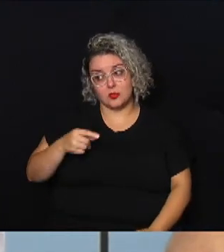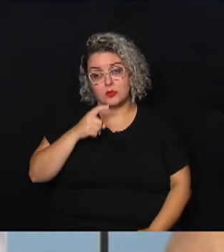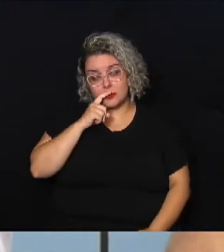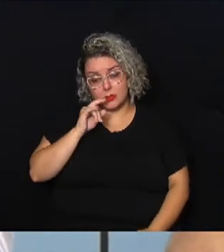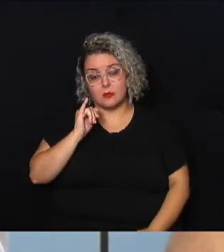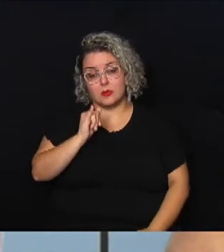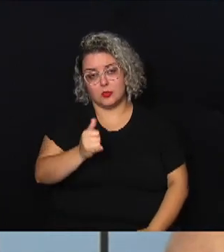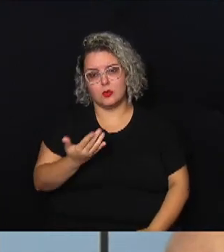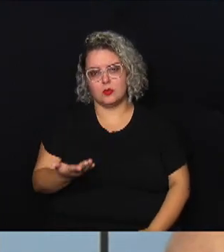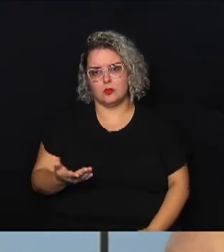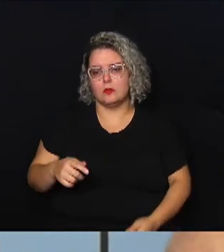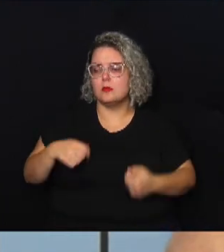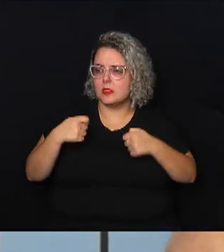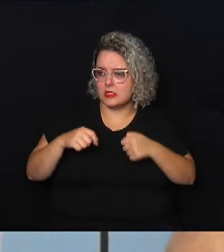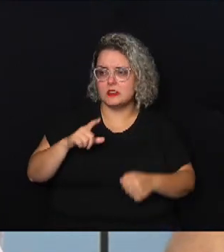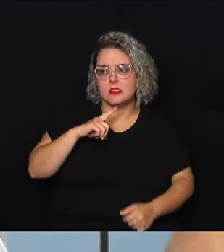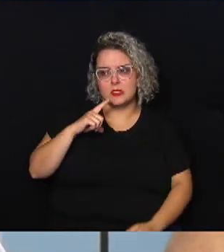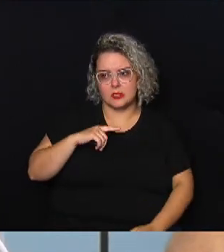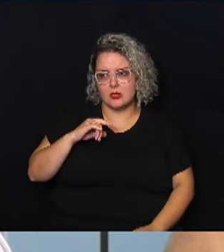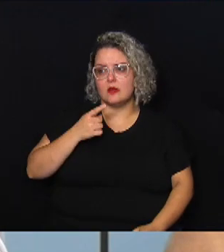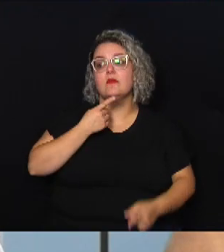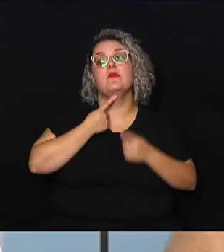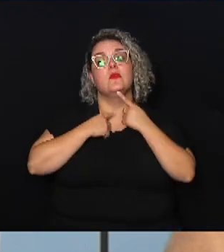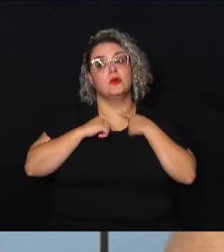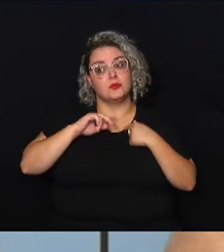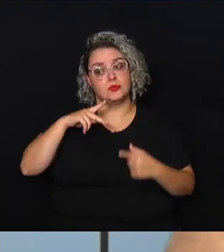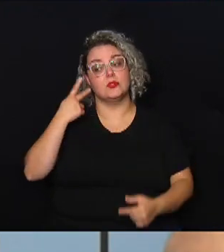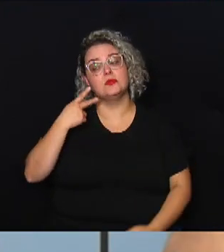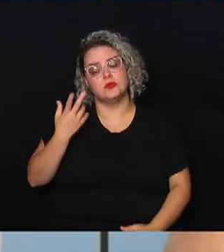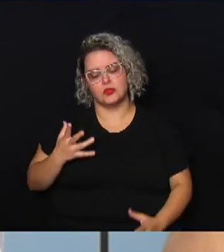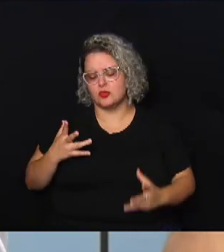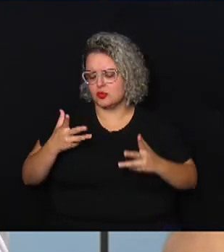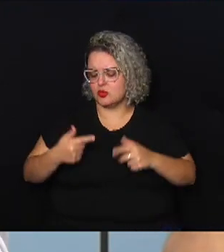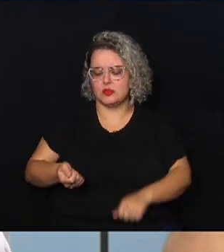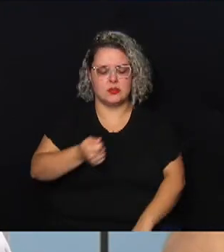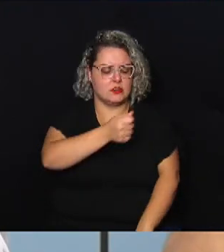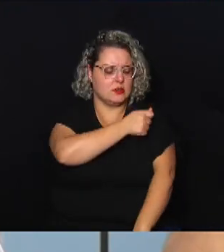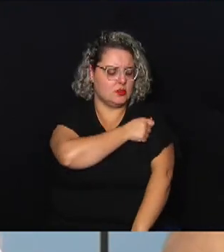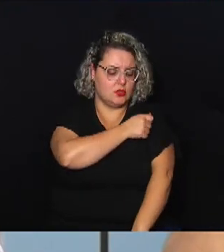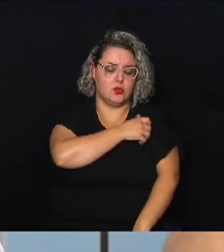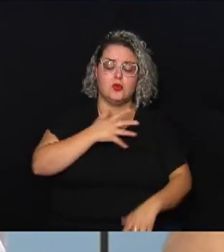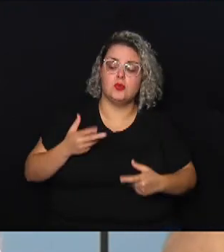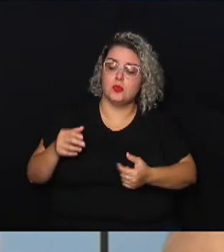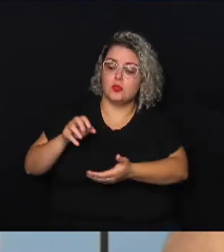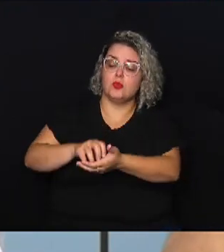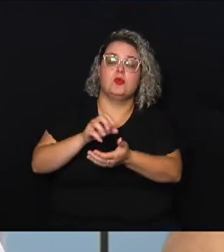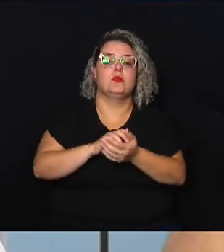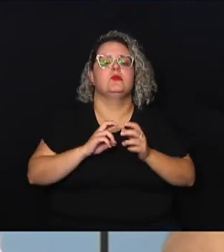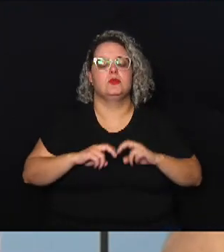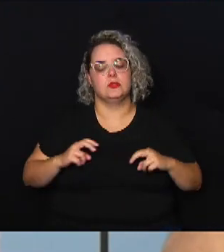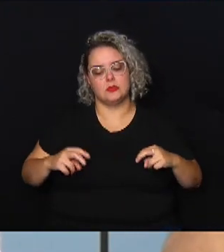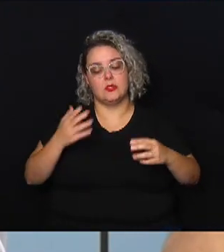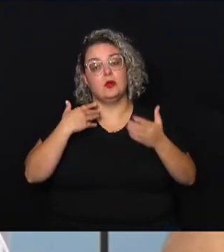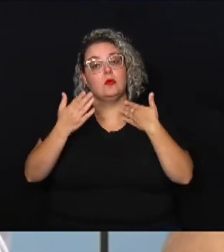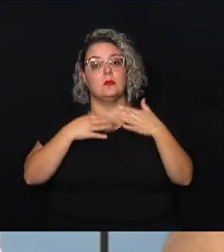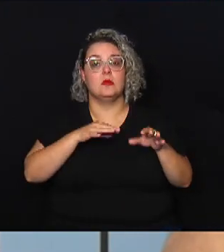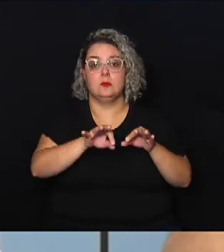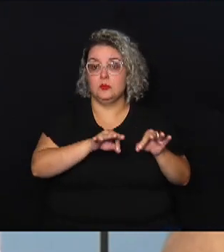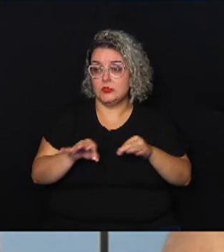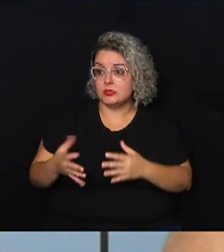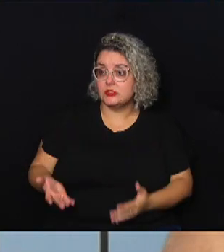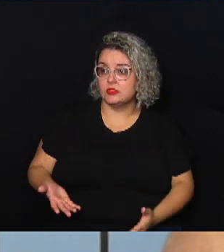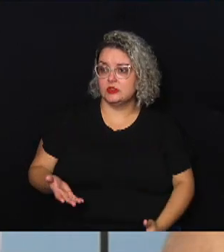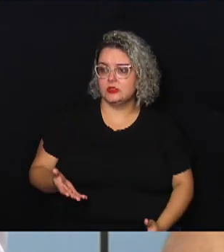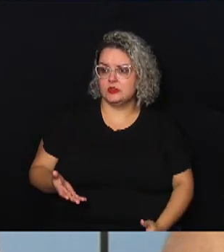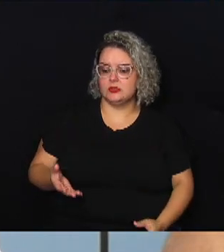precisa ter vontade política de todas essas autoridades todos esses órgãos de sentar conversar planejar e